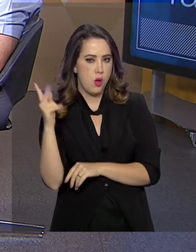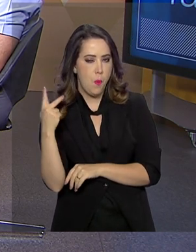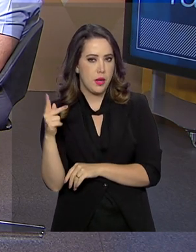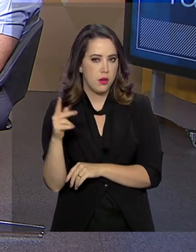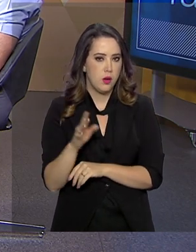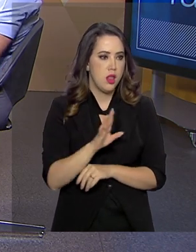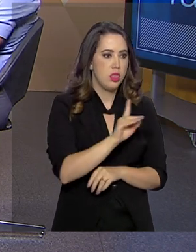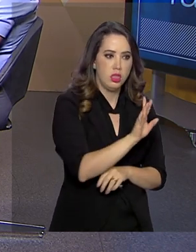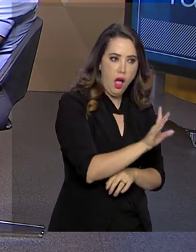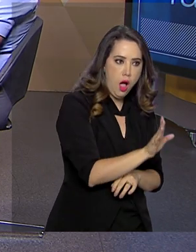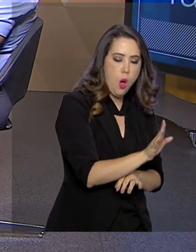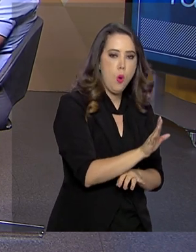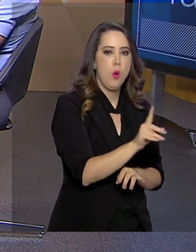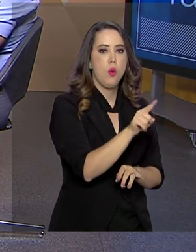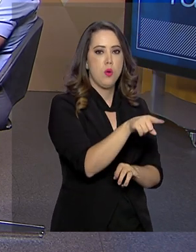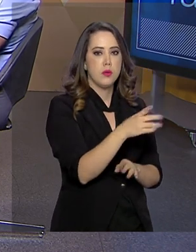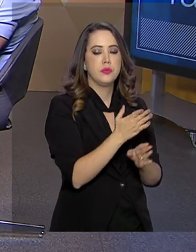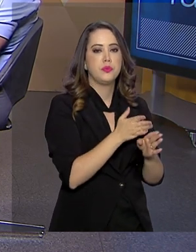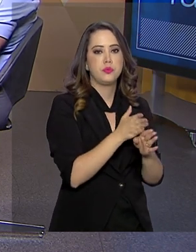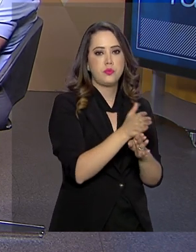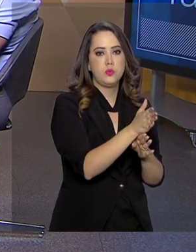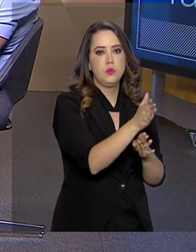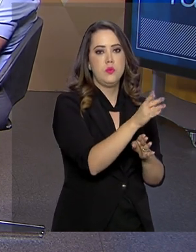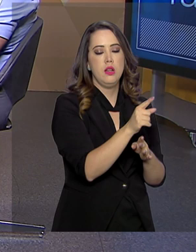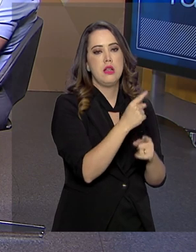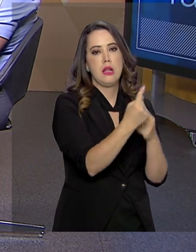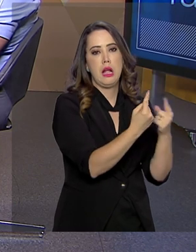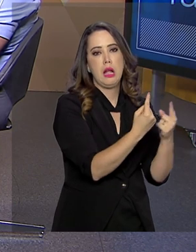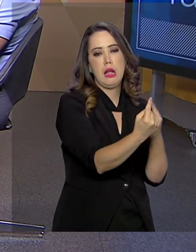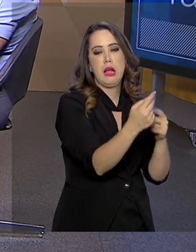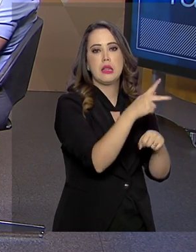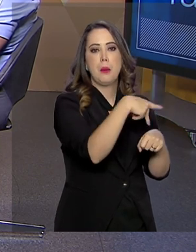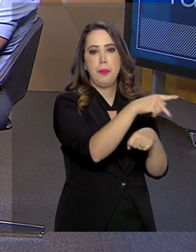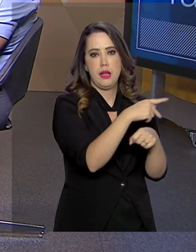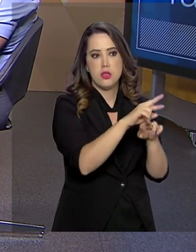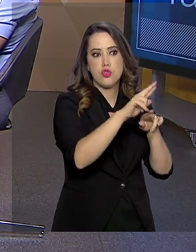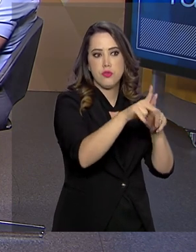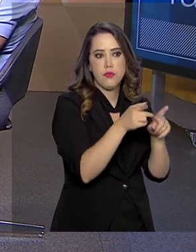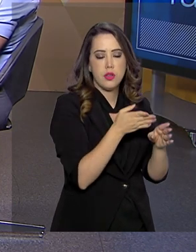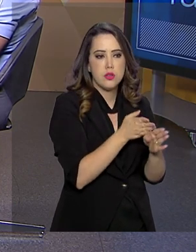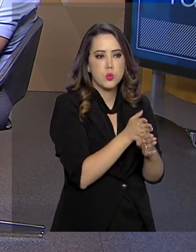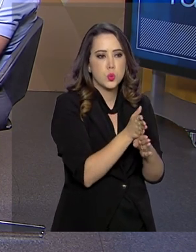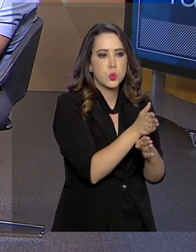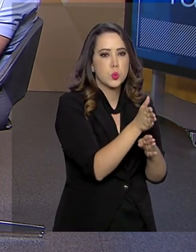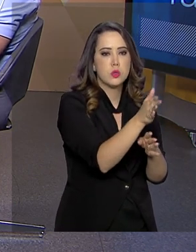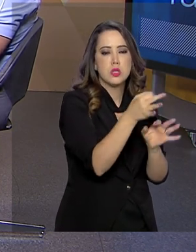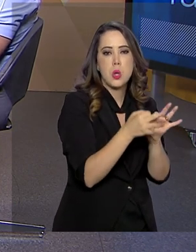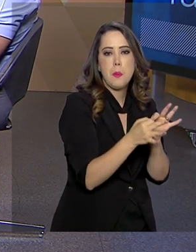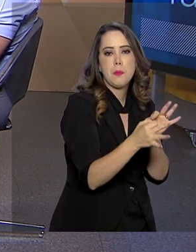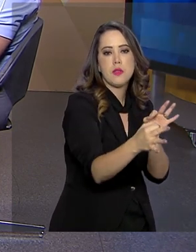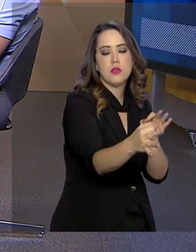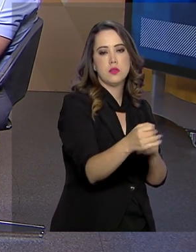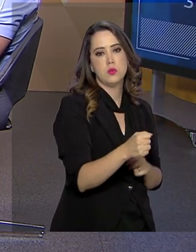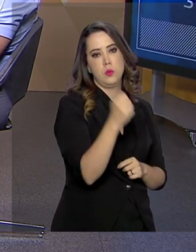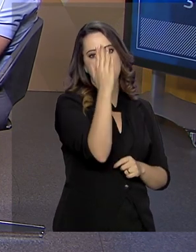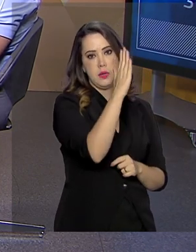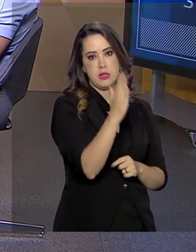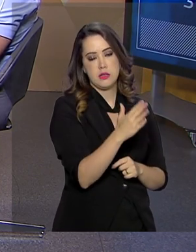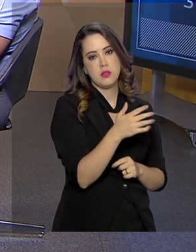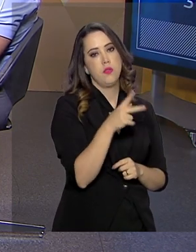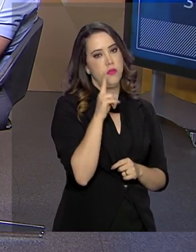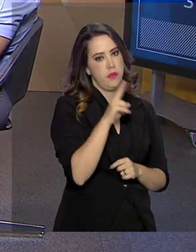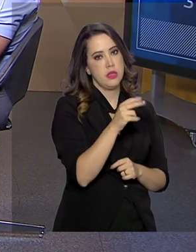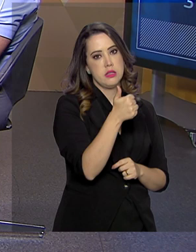um... Ah, são faixas diferentes. Ah, que interessante. Essa é a nossa legislação. No caso do Brasil, a faixa de fronteira são 150